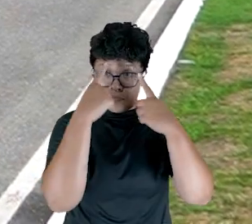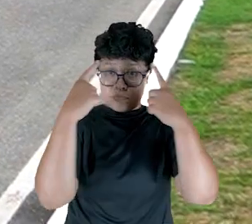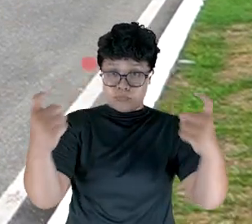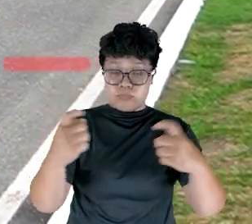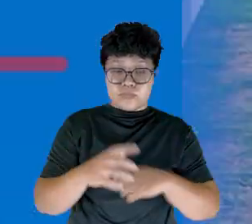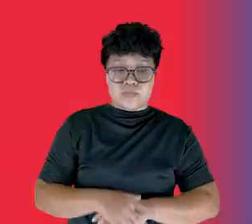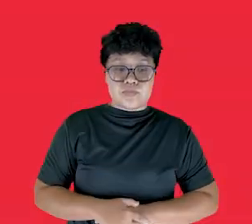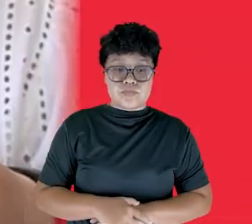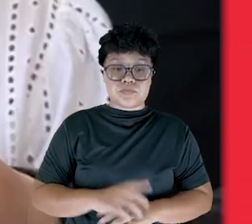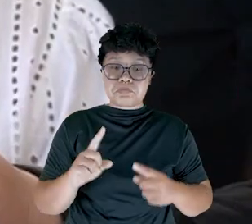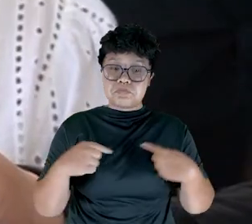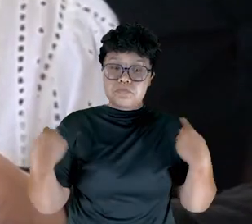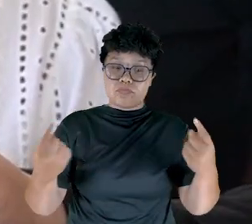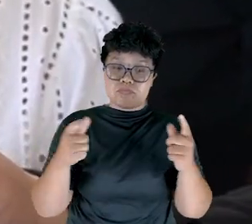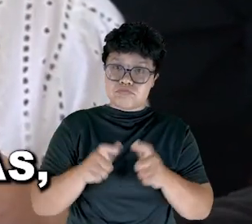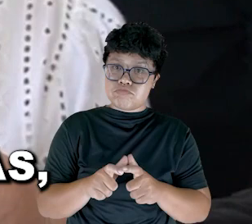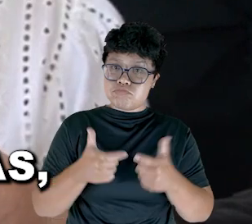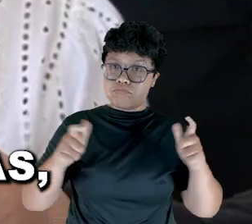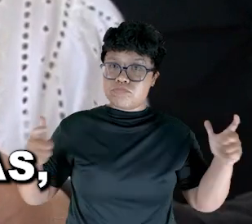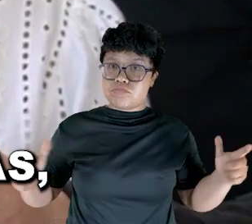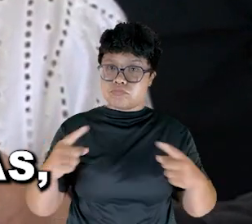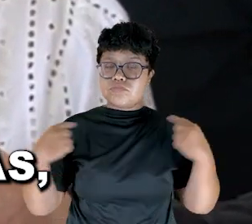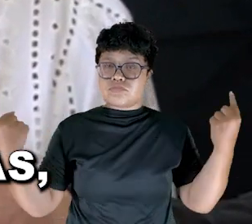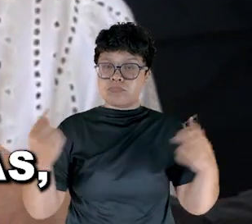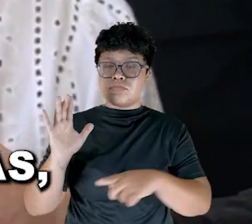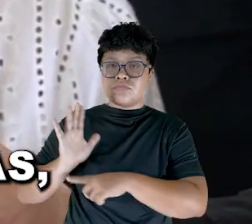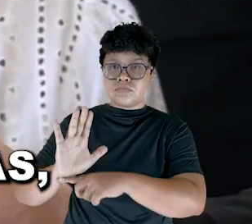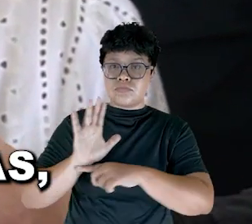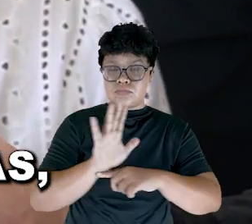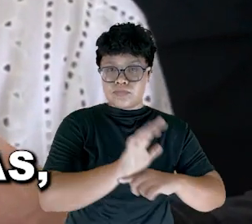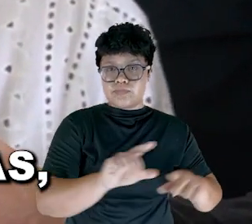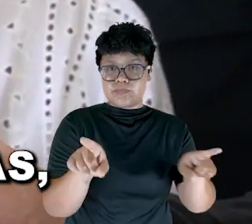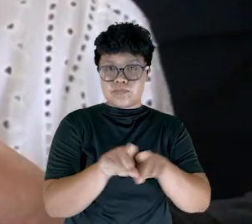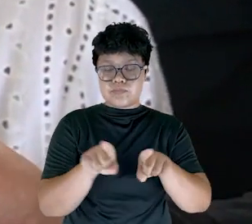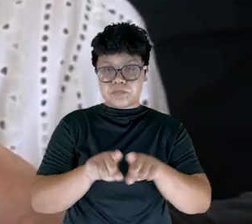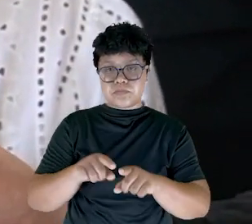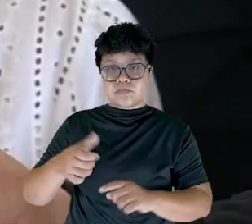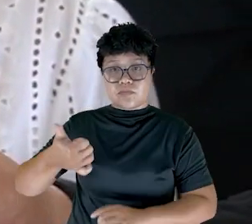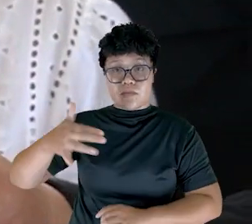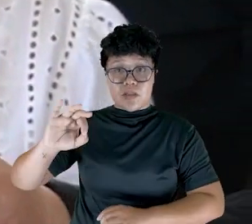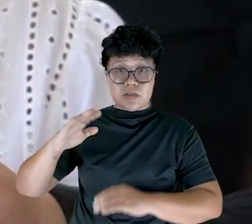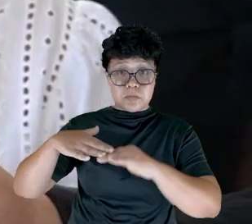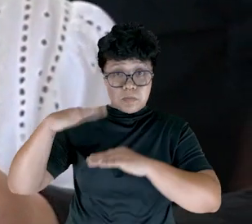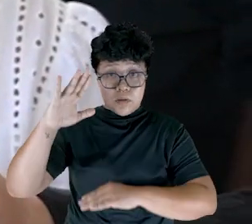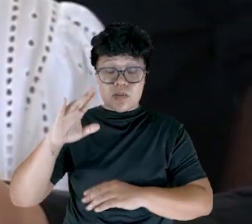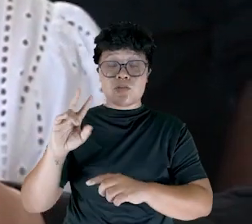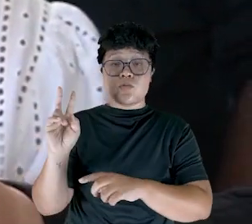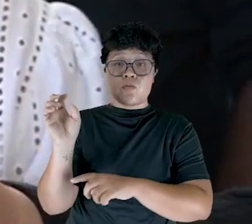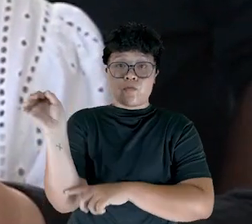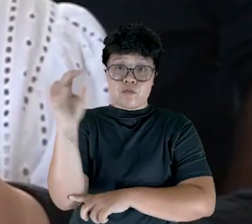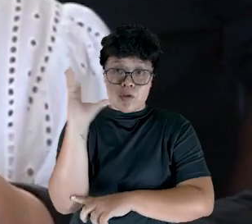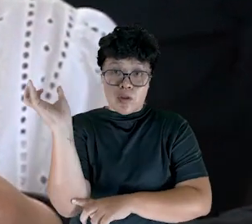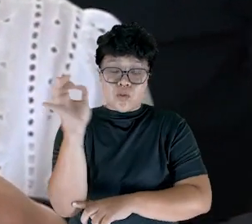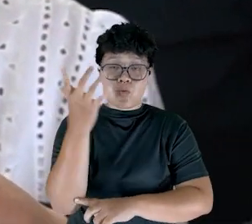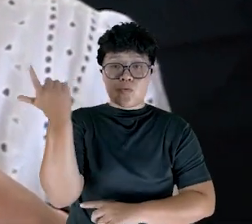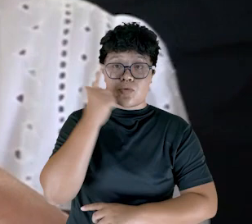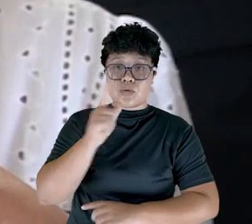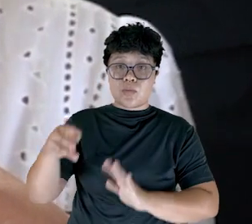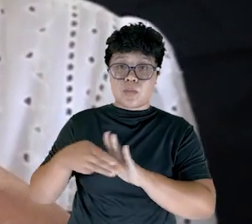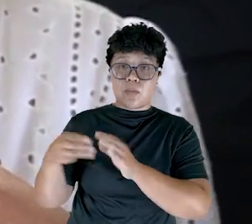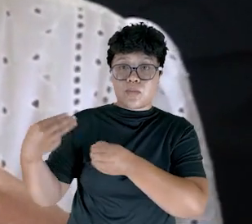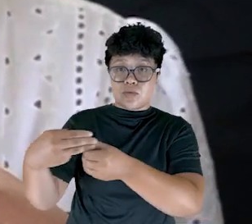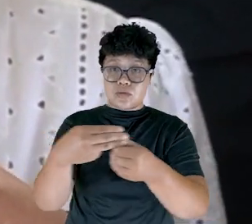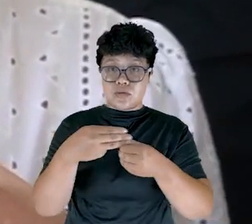violência doméstica. Estamos hoje ampliando a nossa frota de viaturas rogas com mais de 10 viaturas que vão atender